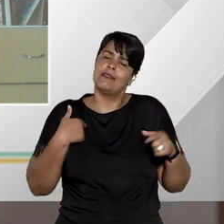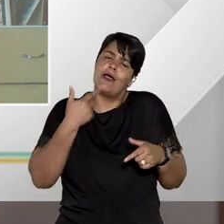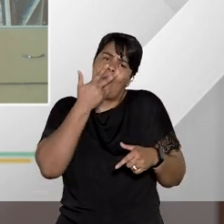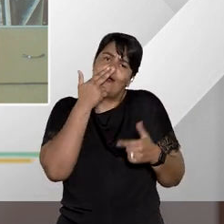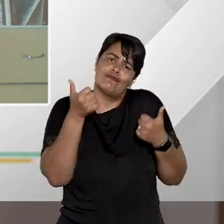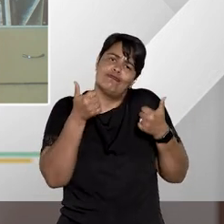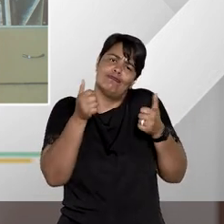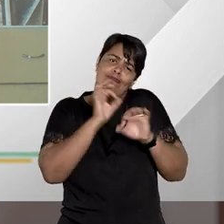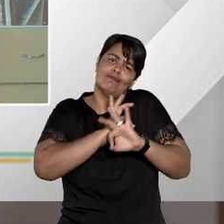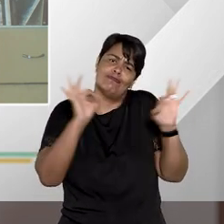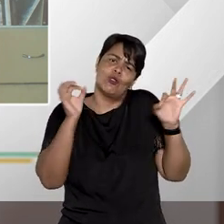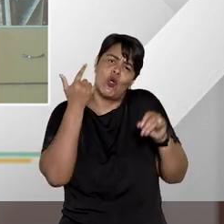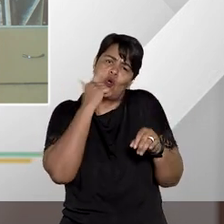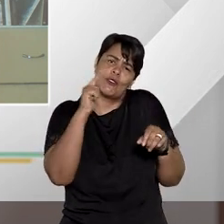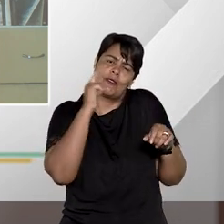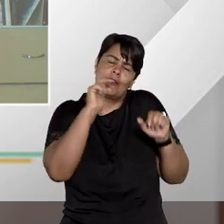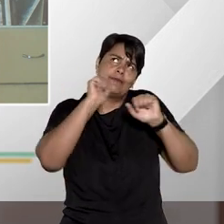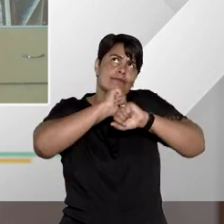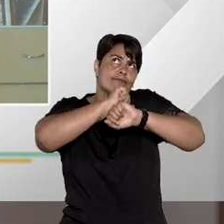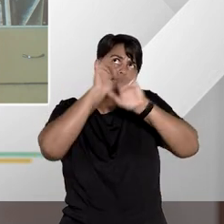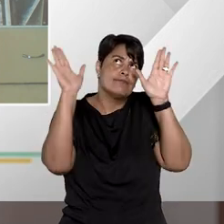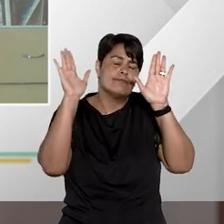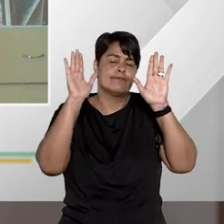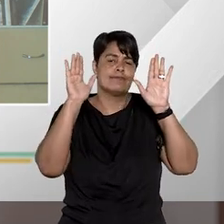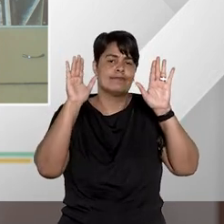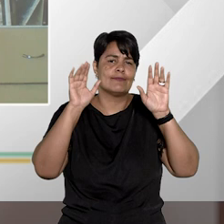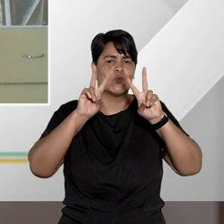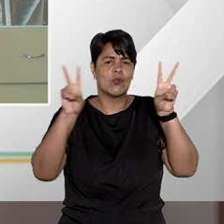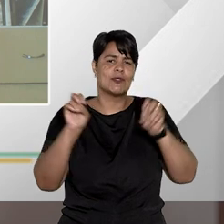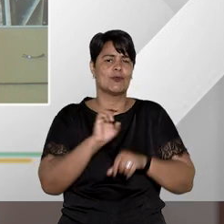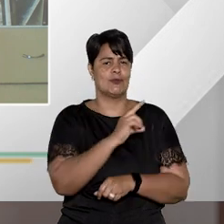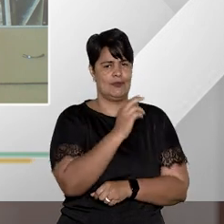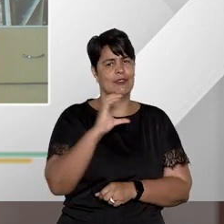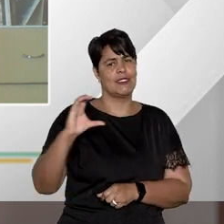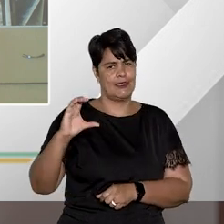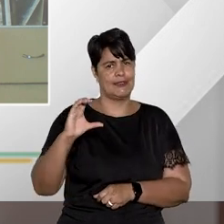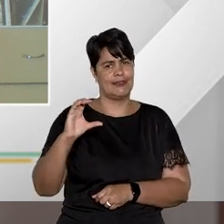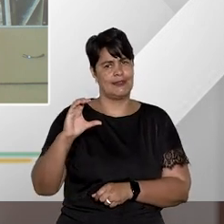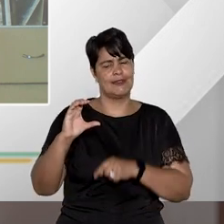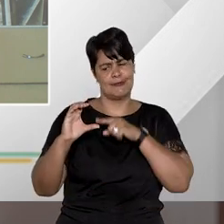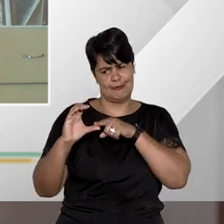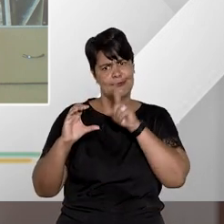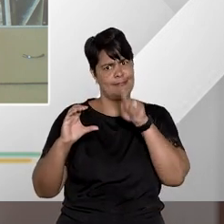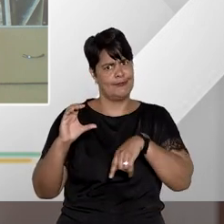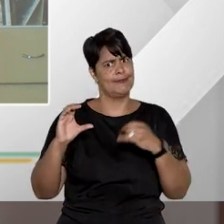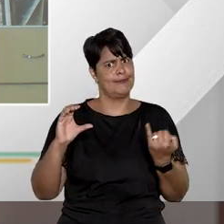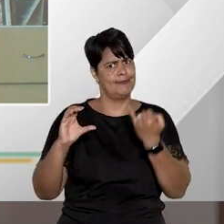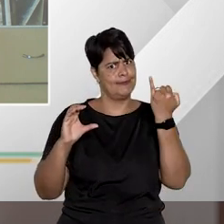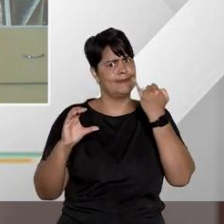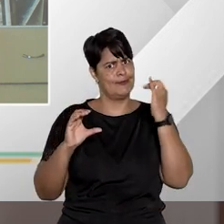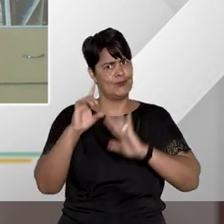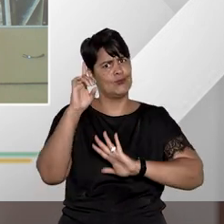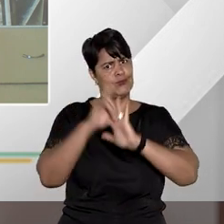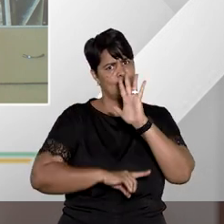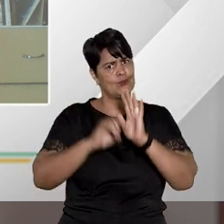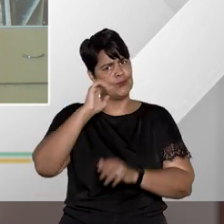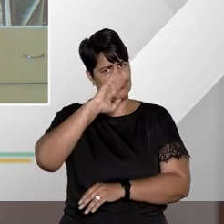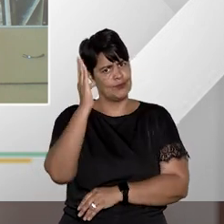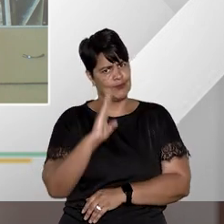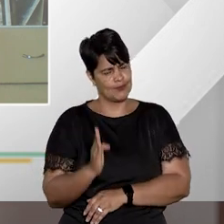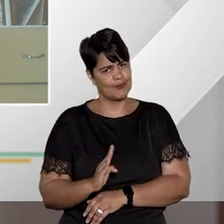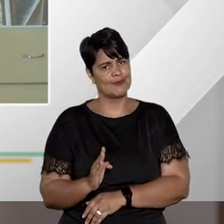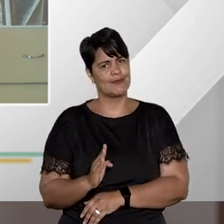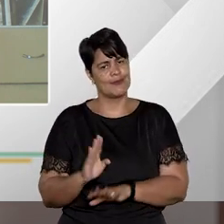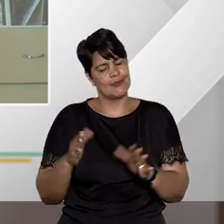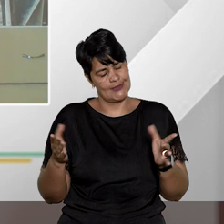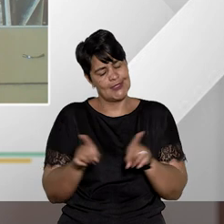conseguiu dar uma visão bem global sobre o habeas corpus essa medida tão importante para o direito brasileiro